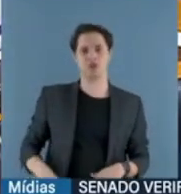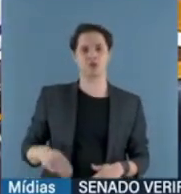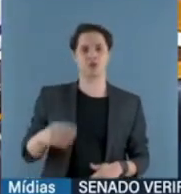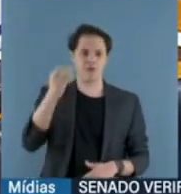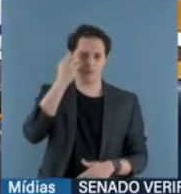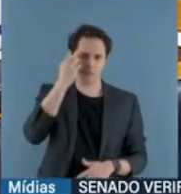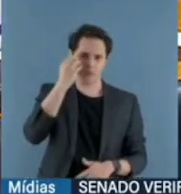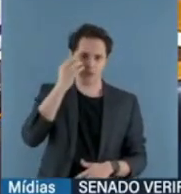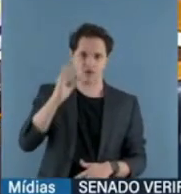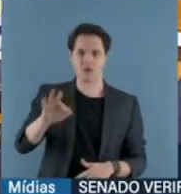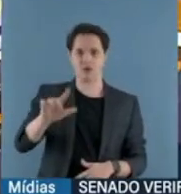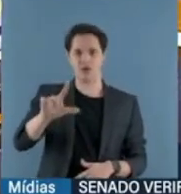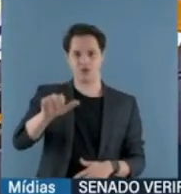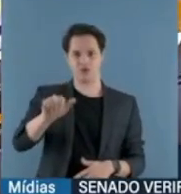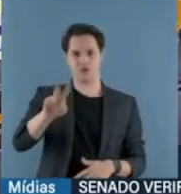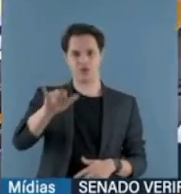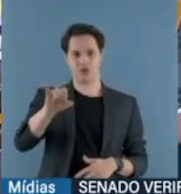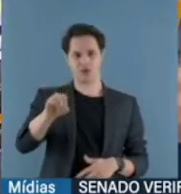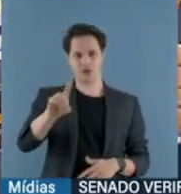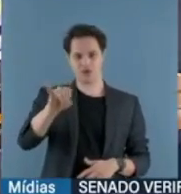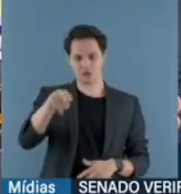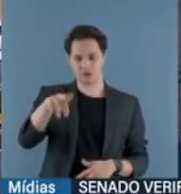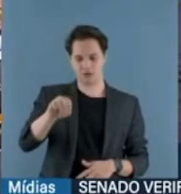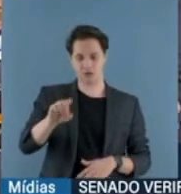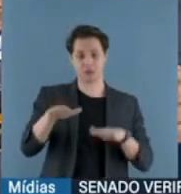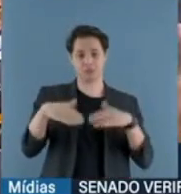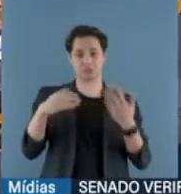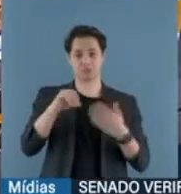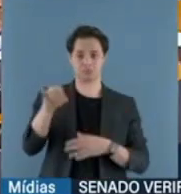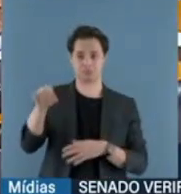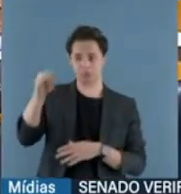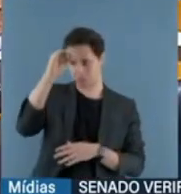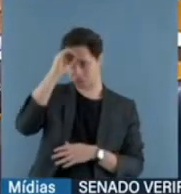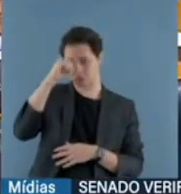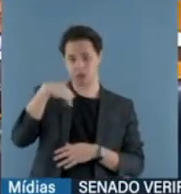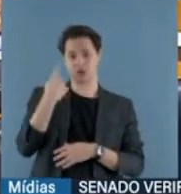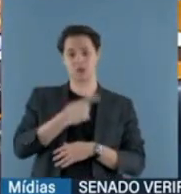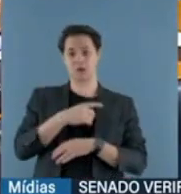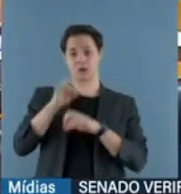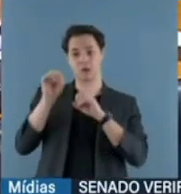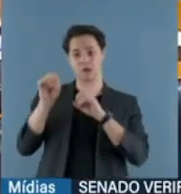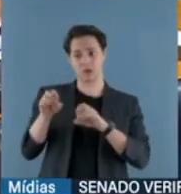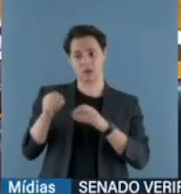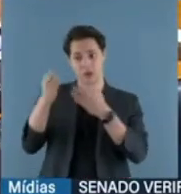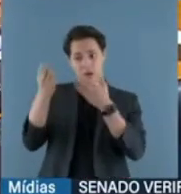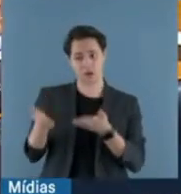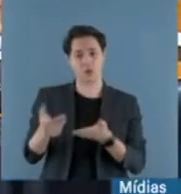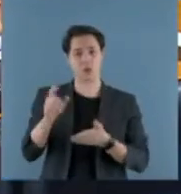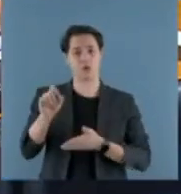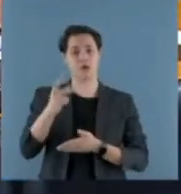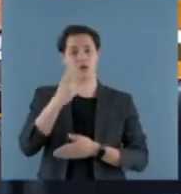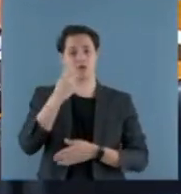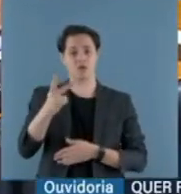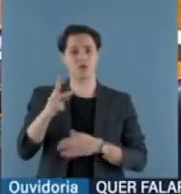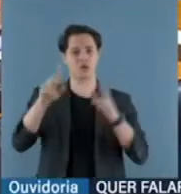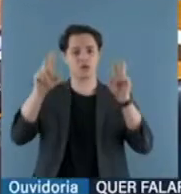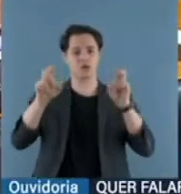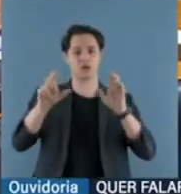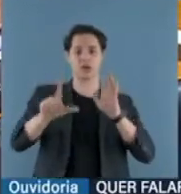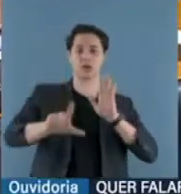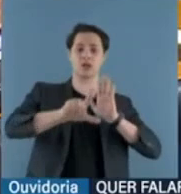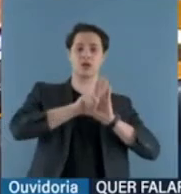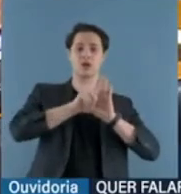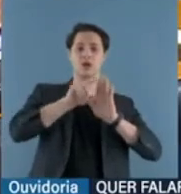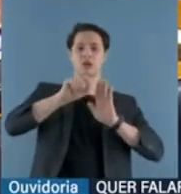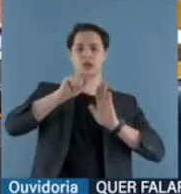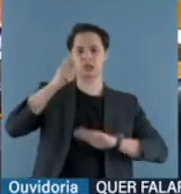alternativa, se for ignorância, nós vamos ensinar ao ex-juiz federal, ex-senador da República, o que diz a lei, o que diz as